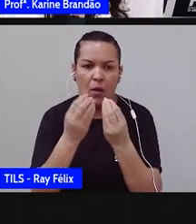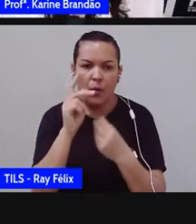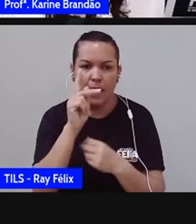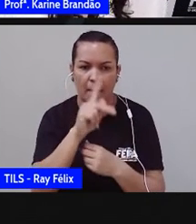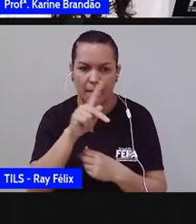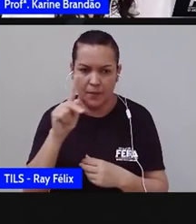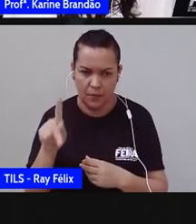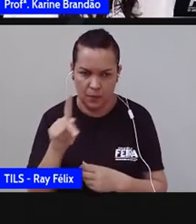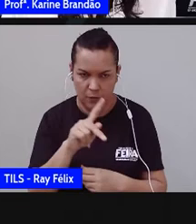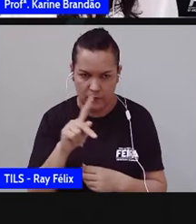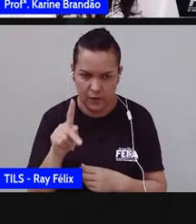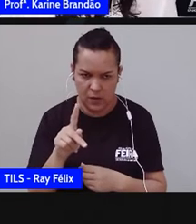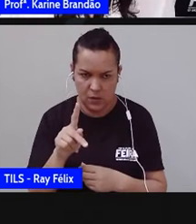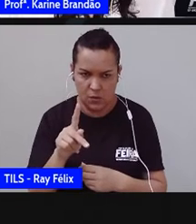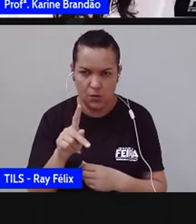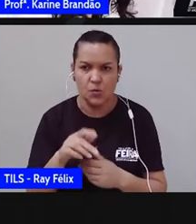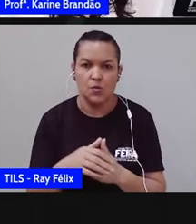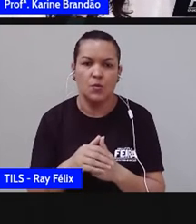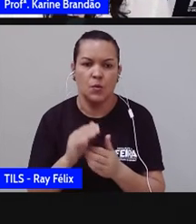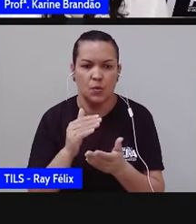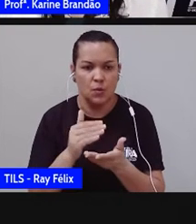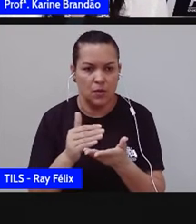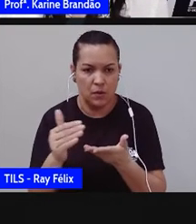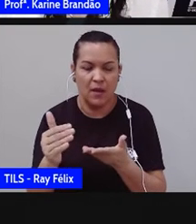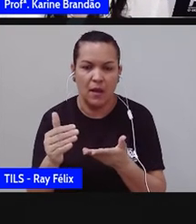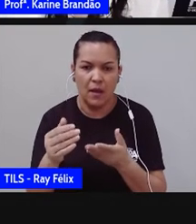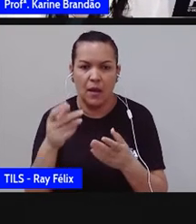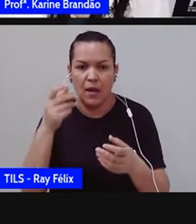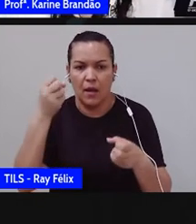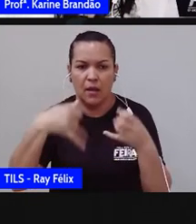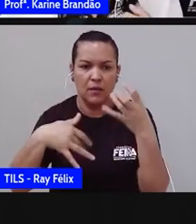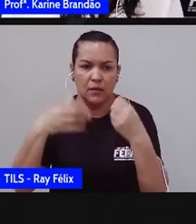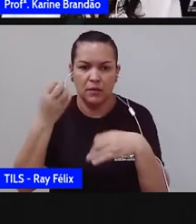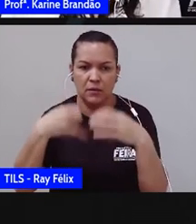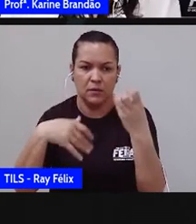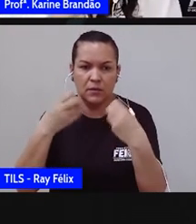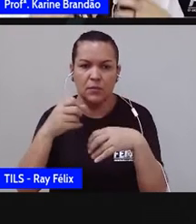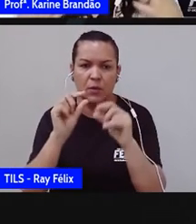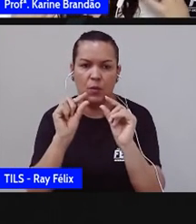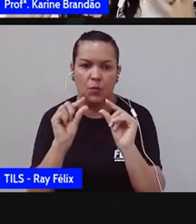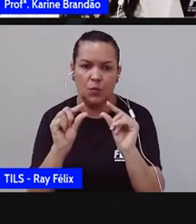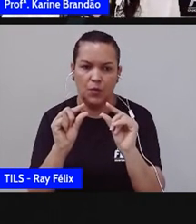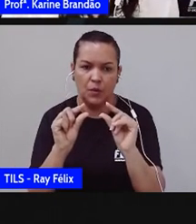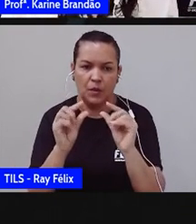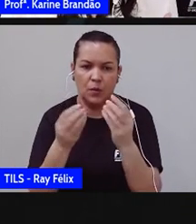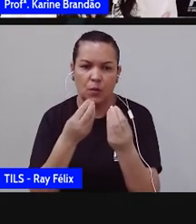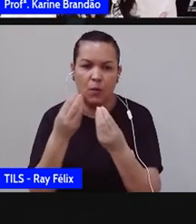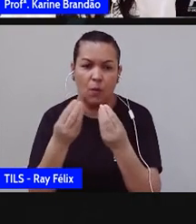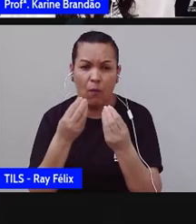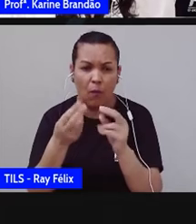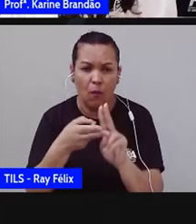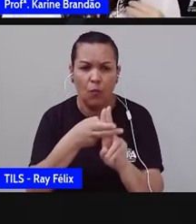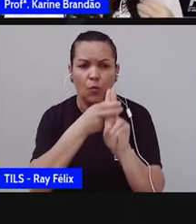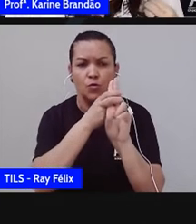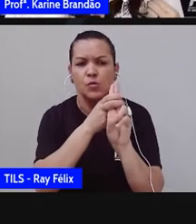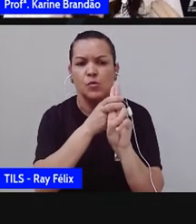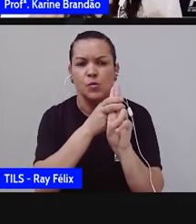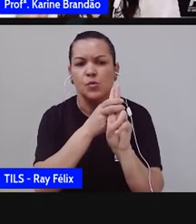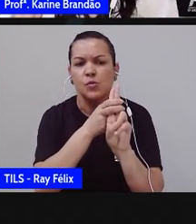Viviana, né? Ela vai falar um pouquinho mais para nós sobre como é que funciona esse SUS,